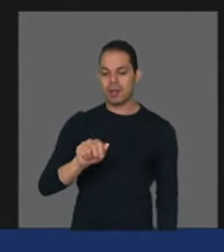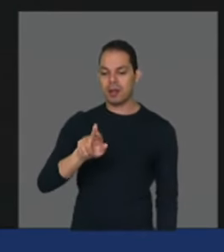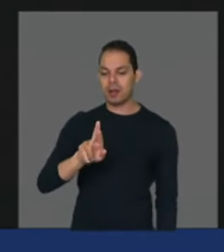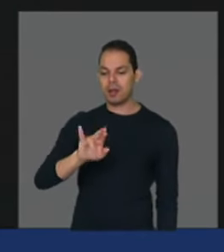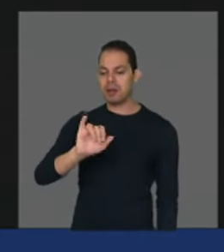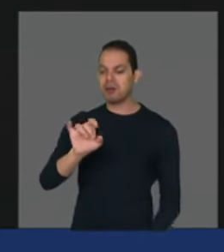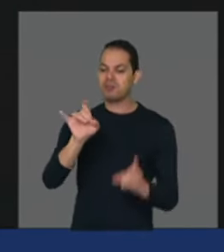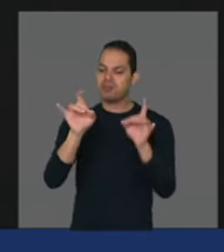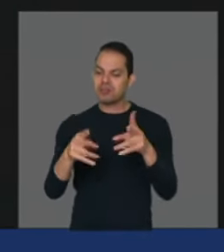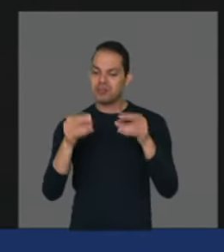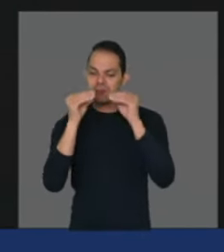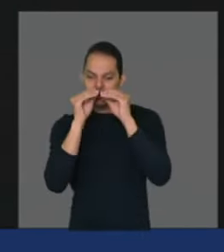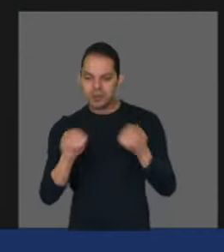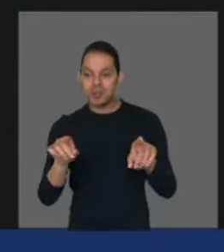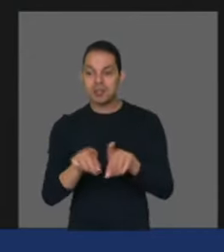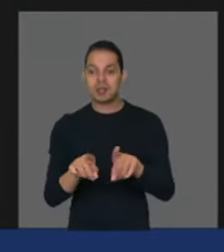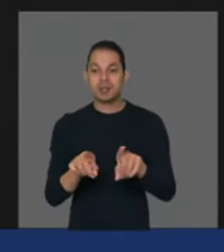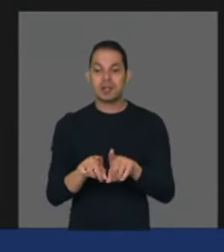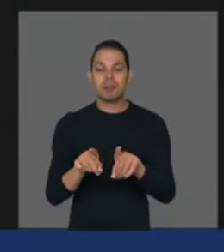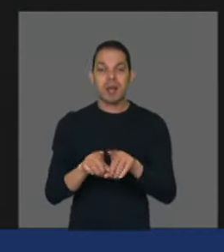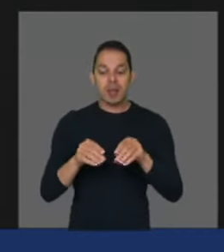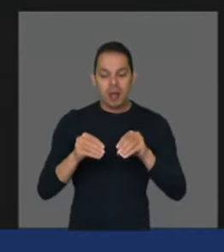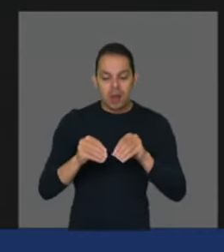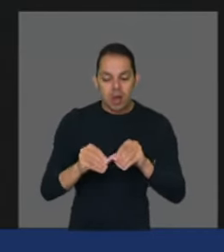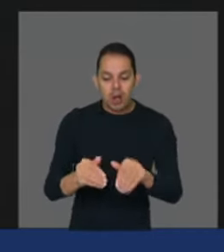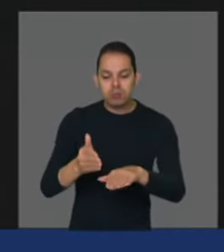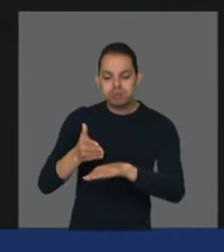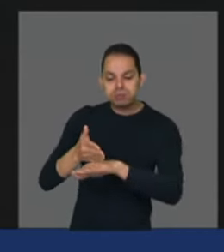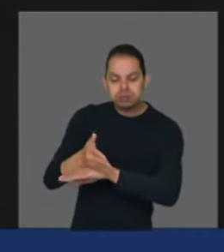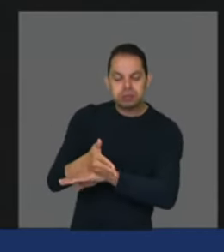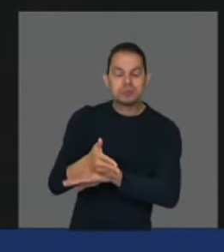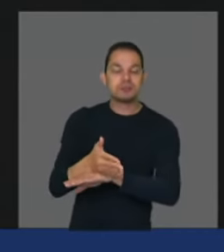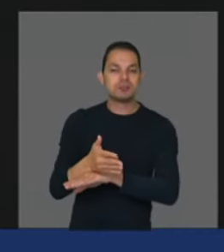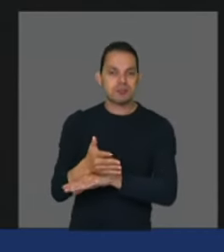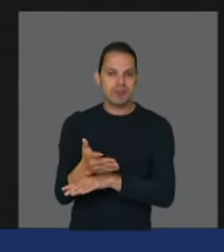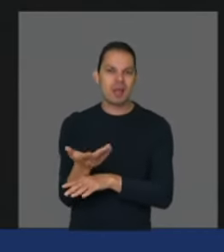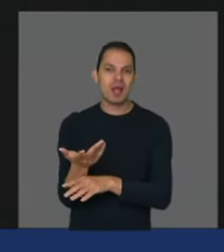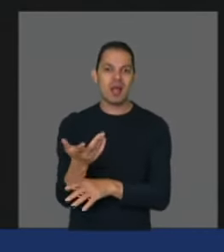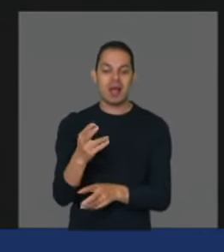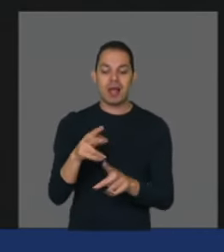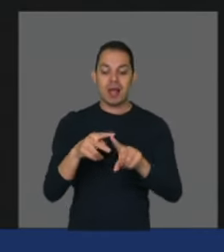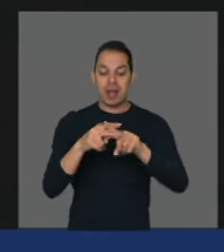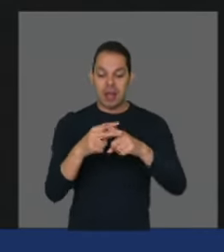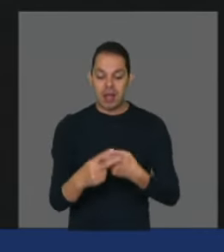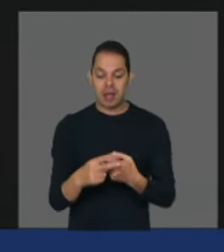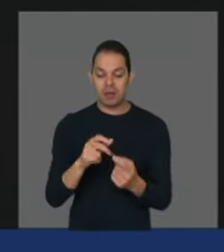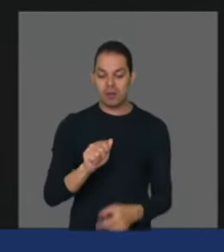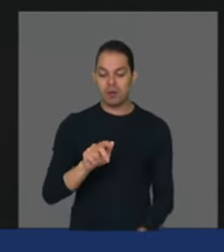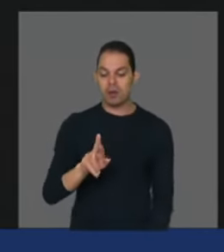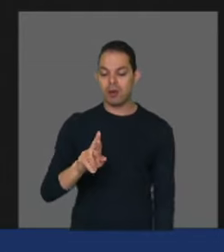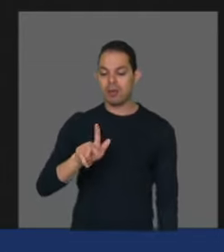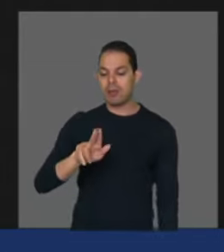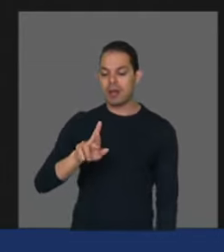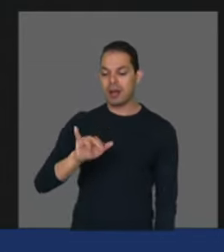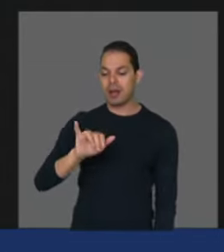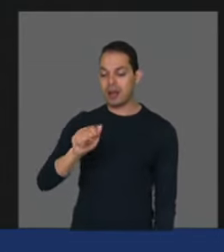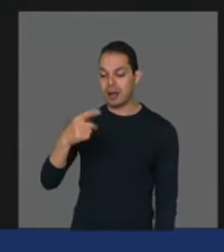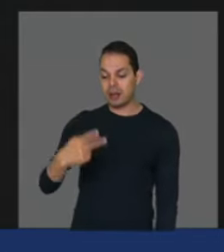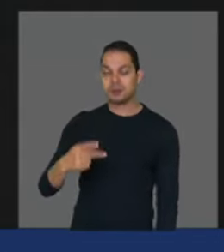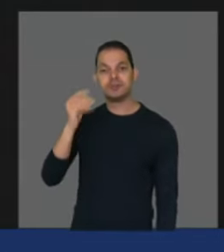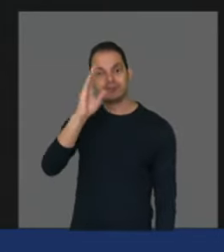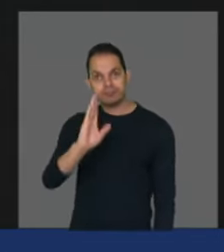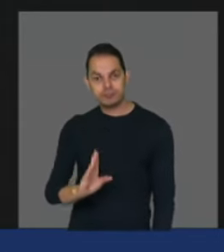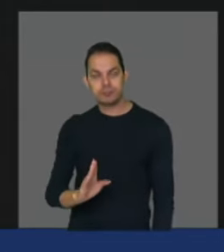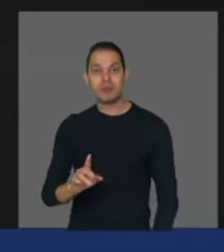democratização do acesso à terra ou seja fazer a reforma agrária nesse país mas tem um desafio grande